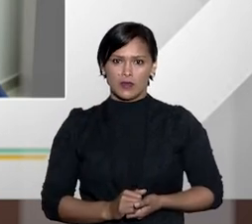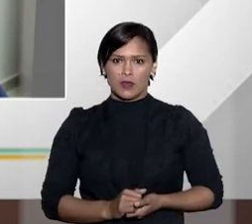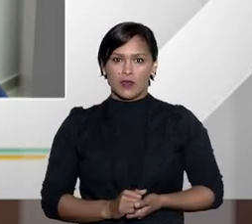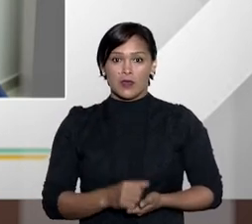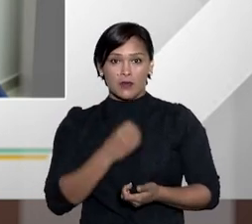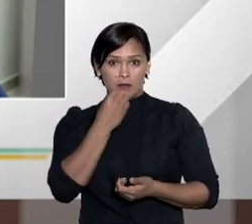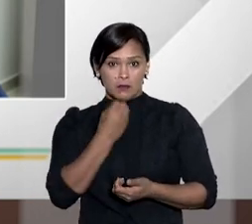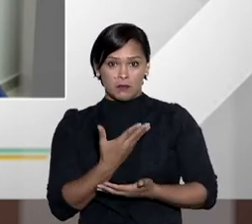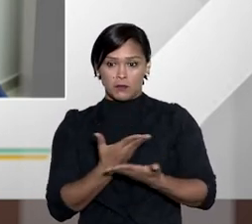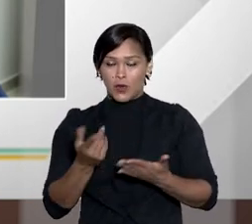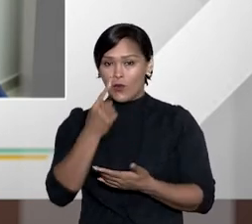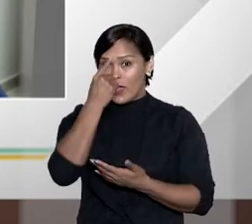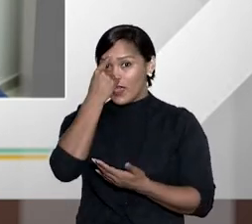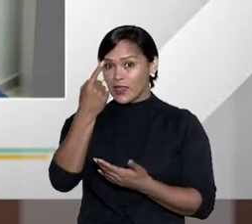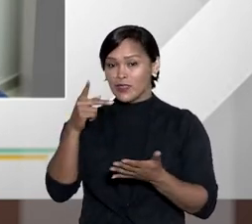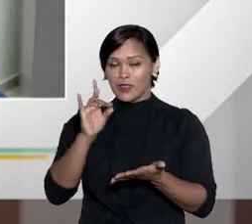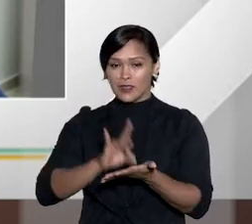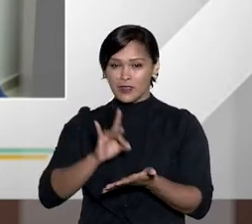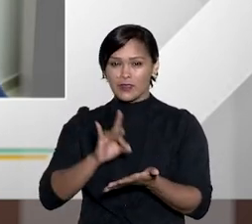incompetência então